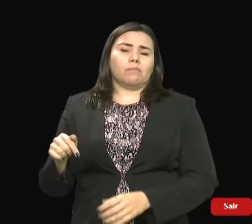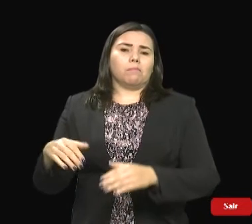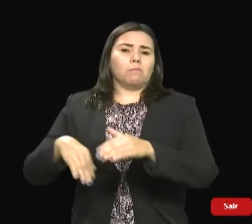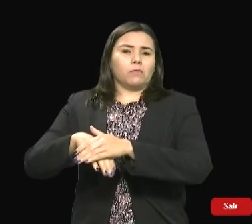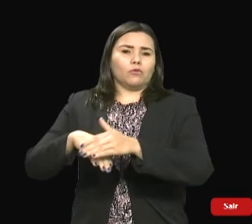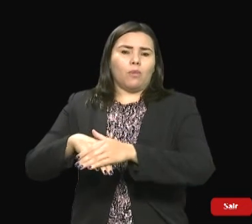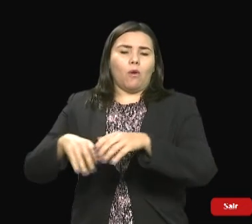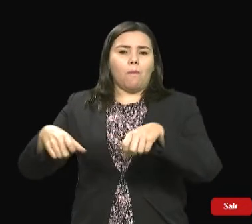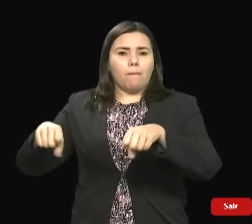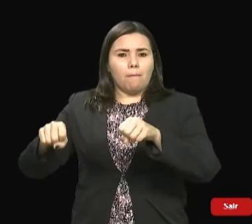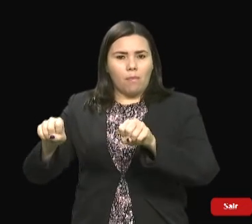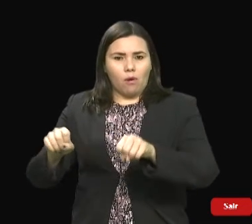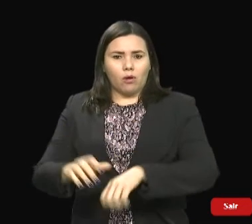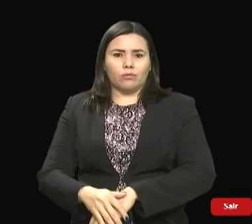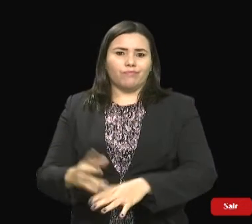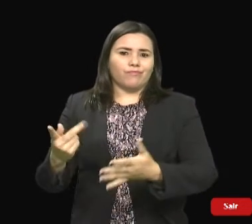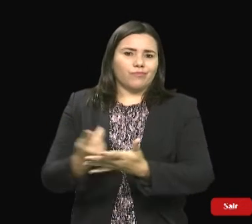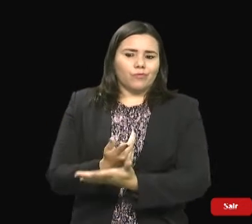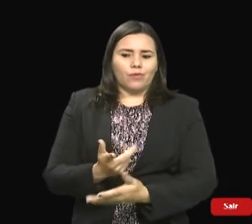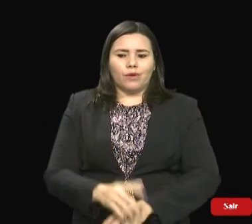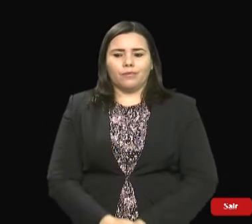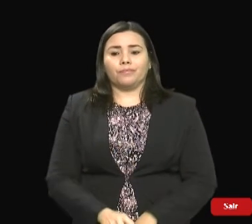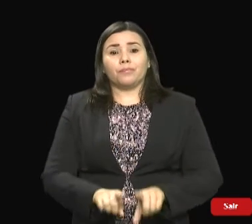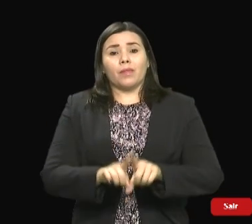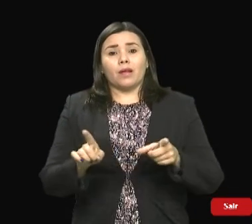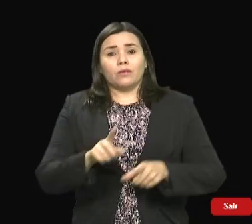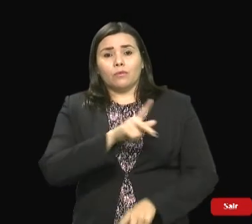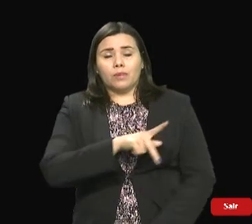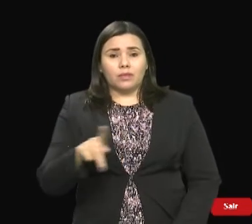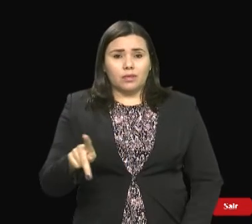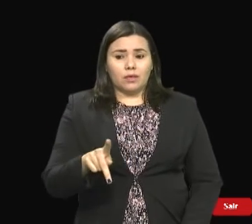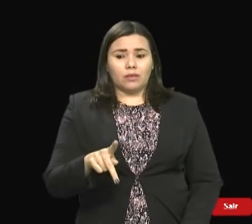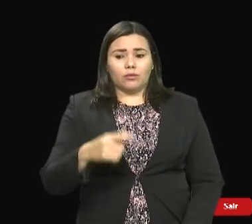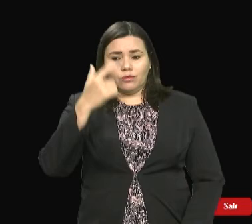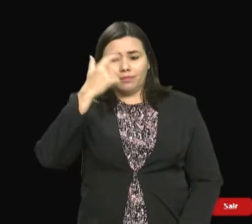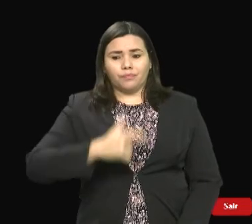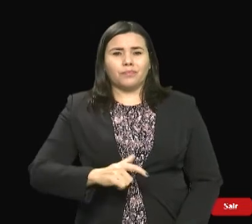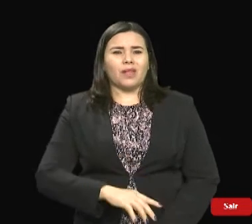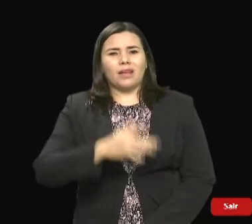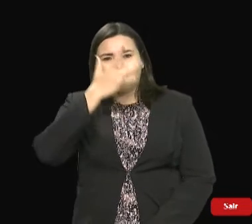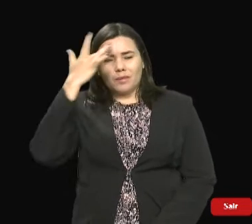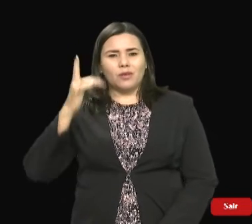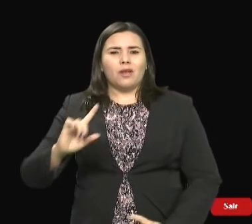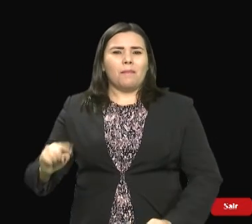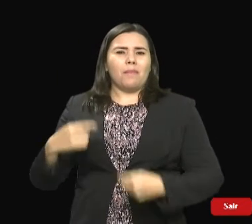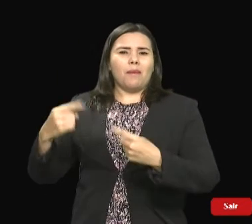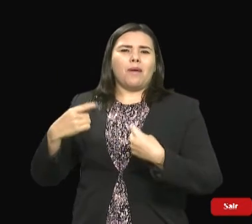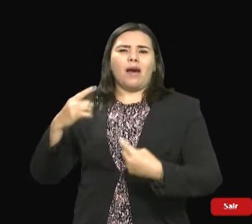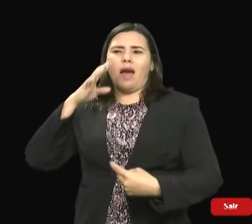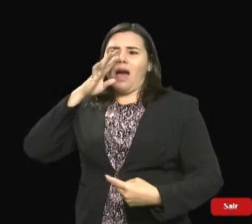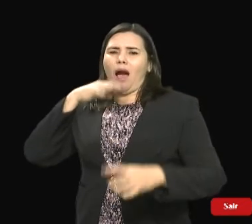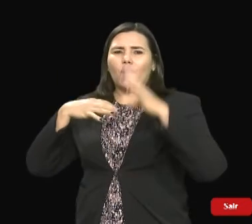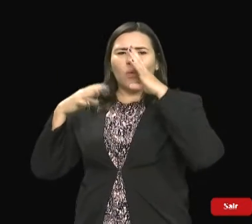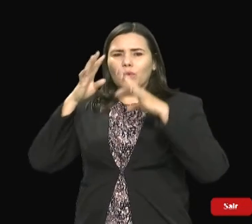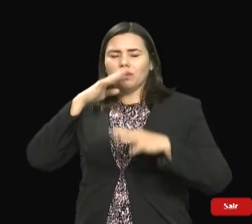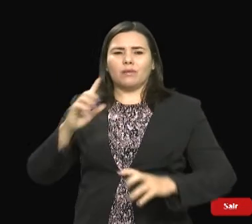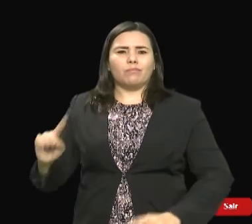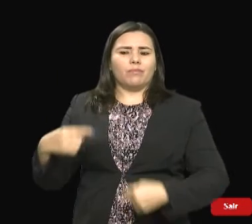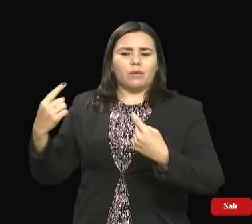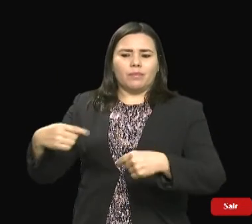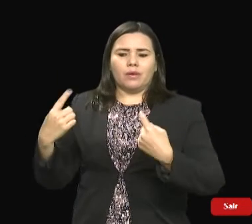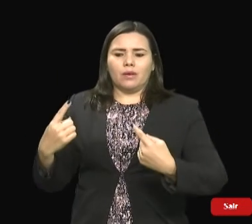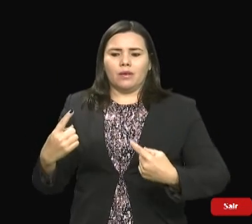o presidente do moto, que aqui se encontra, foi agredido de toda forma possível, mesmo tendo retirado o moto do